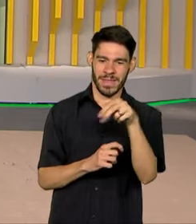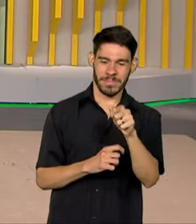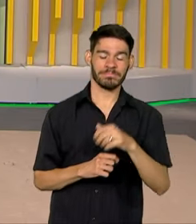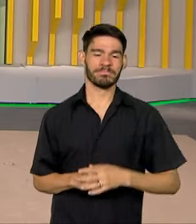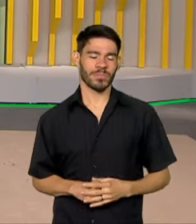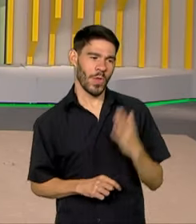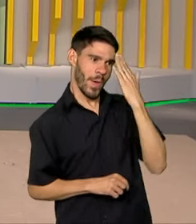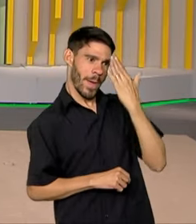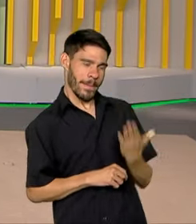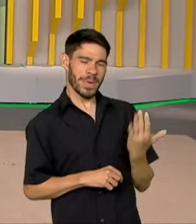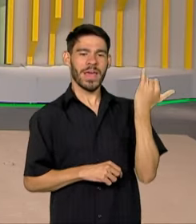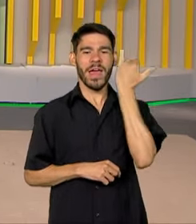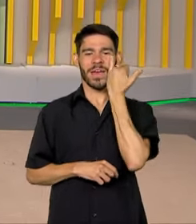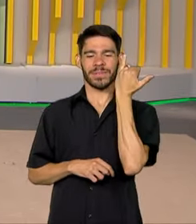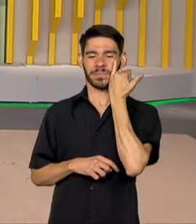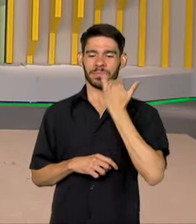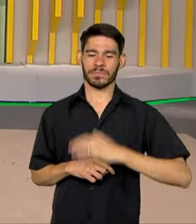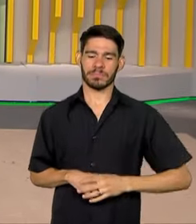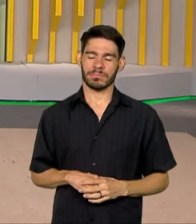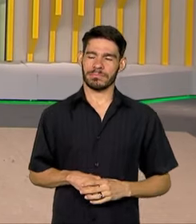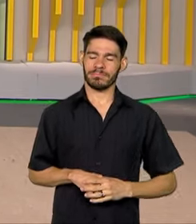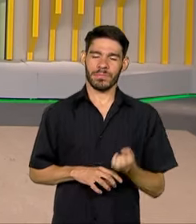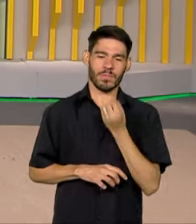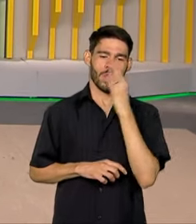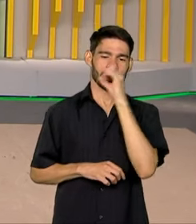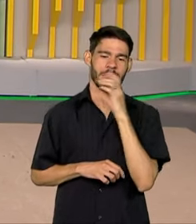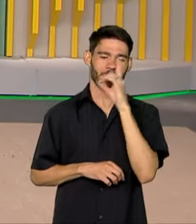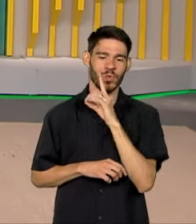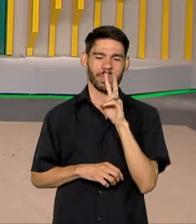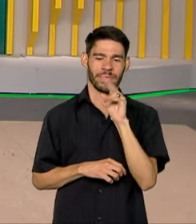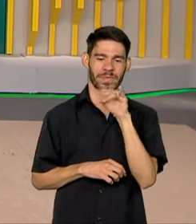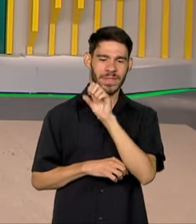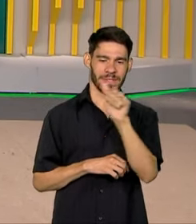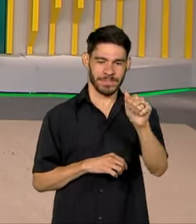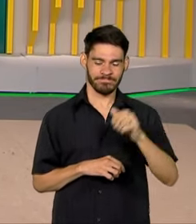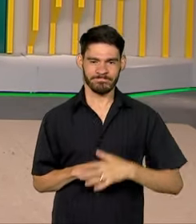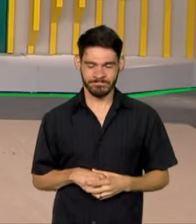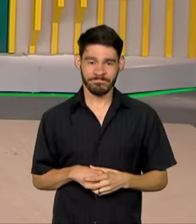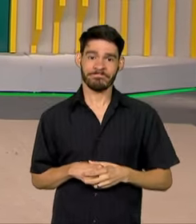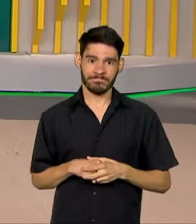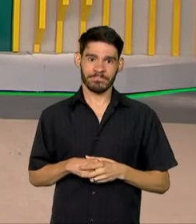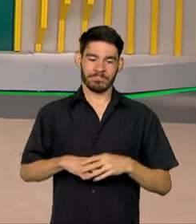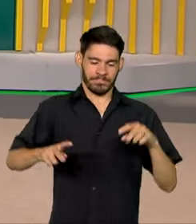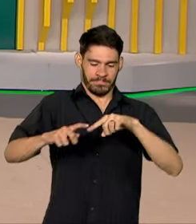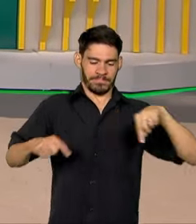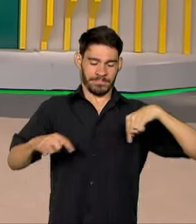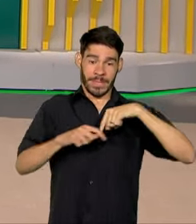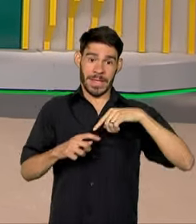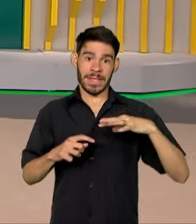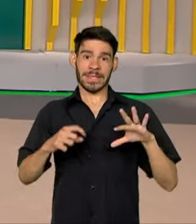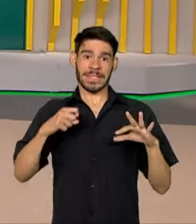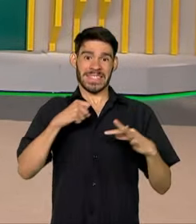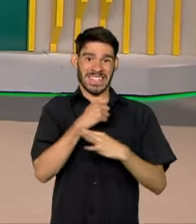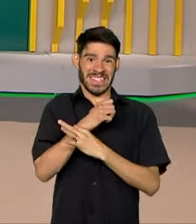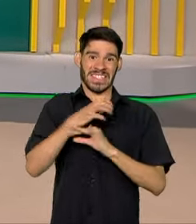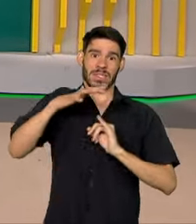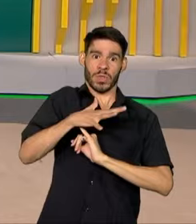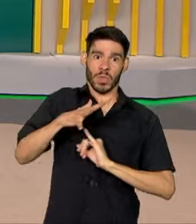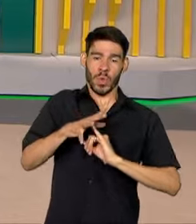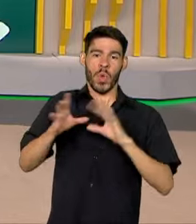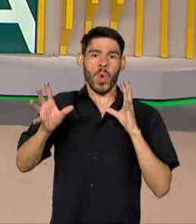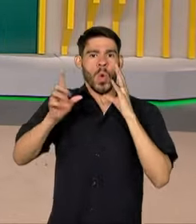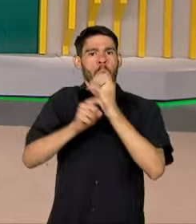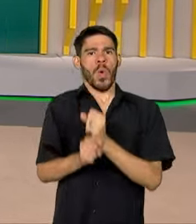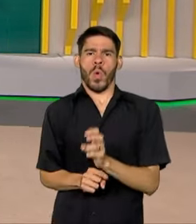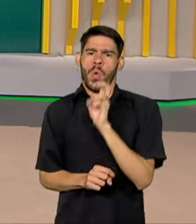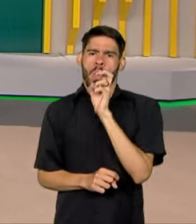Obrigada, claríssimas as informações. Vanessa, bom fim de semana. Bom, o Gabinete de Segurança Institucional completou